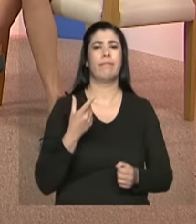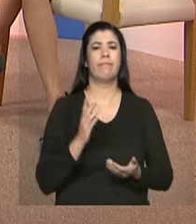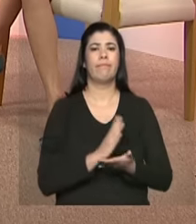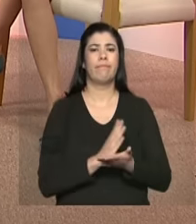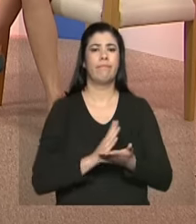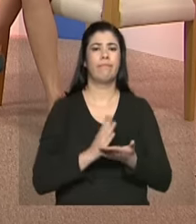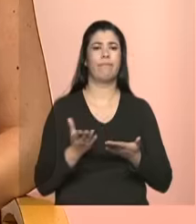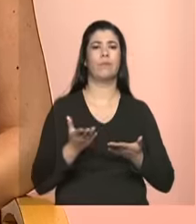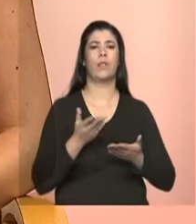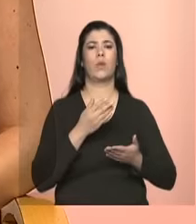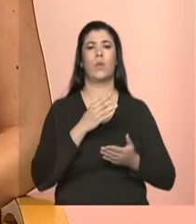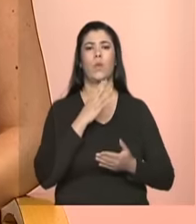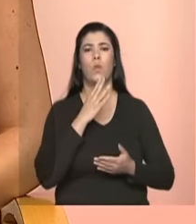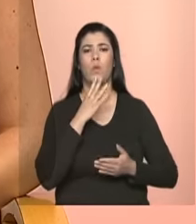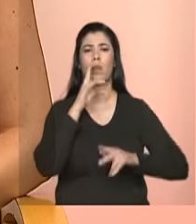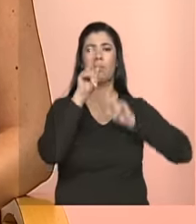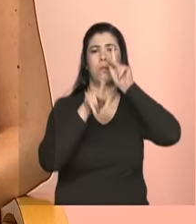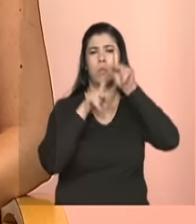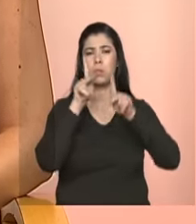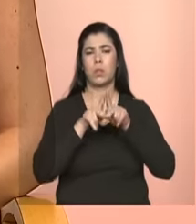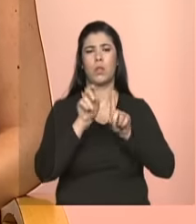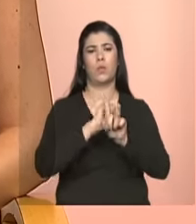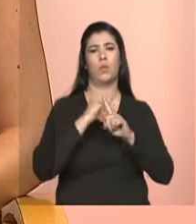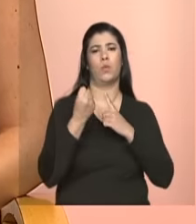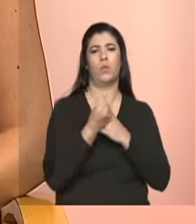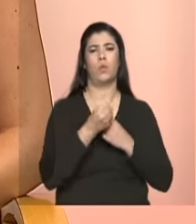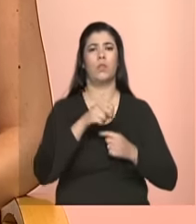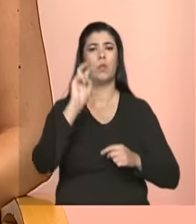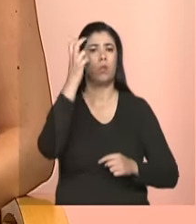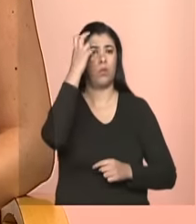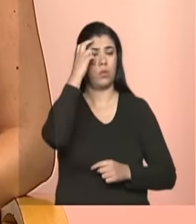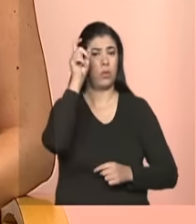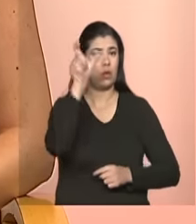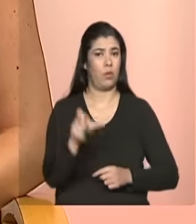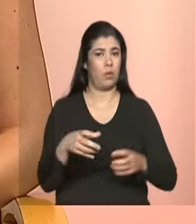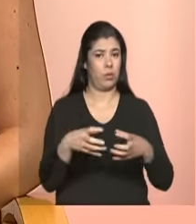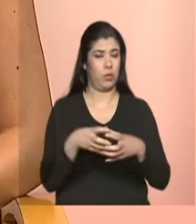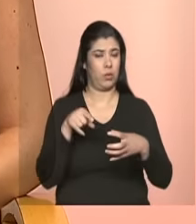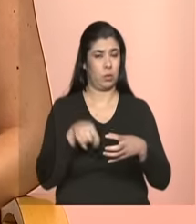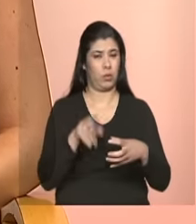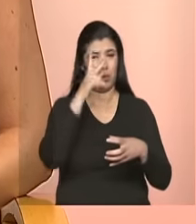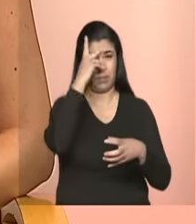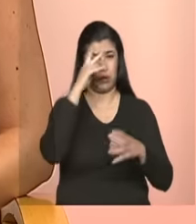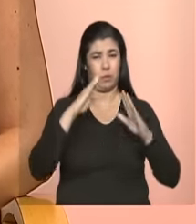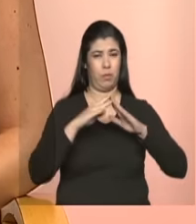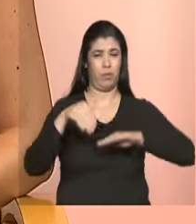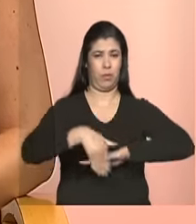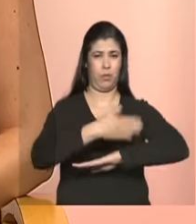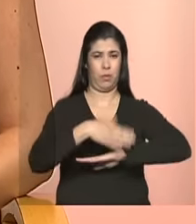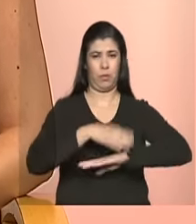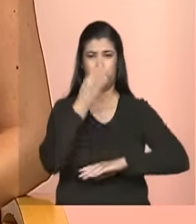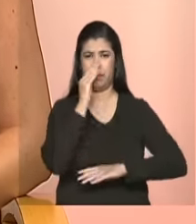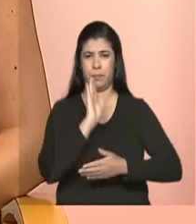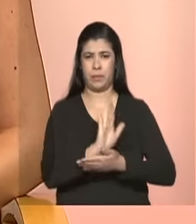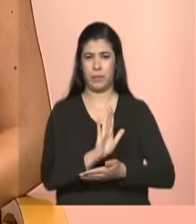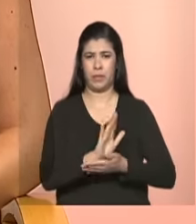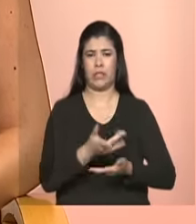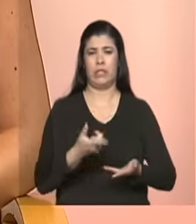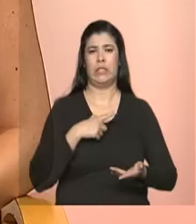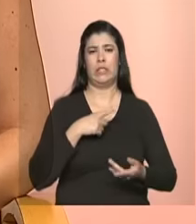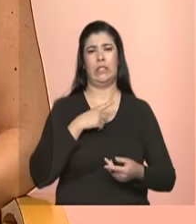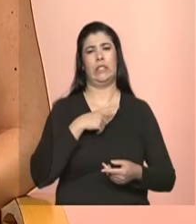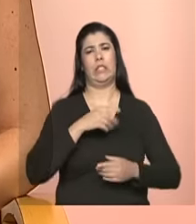popular, social, cultural com relação a esse grupo que ainda é muito estigmatizado e é atingido por muita